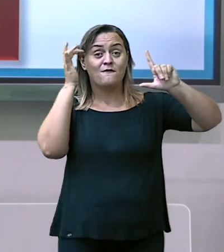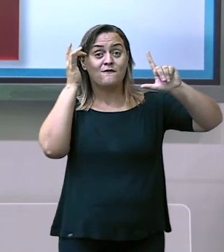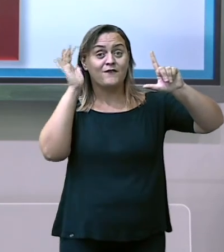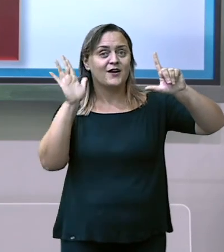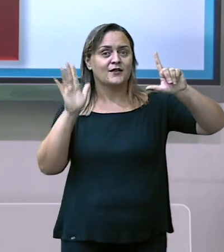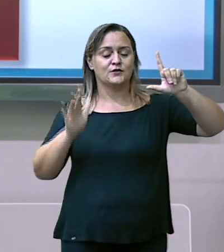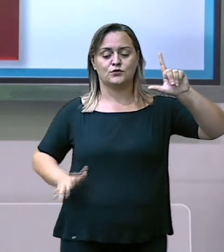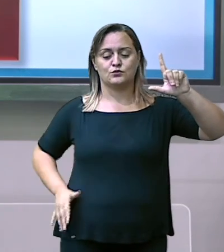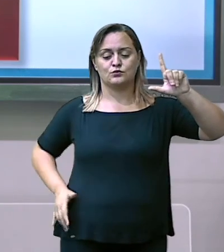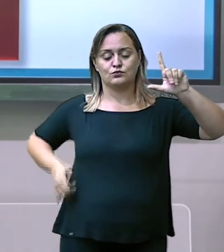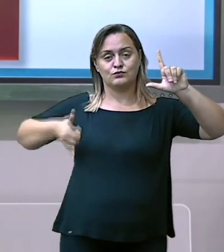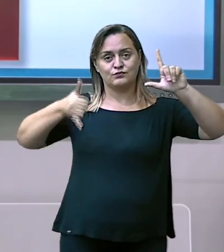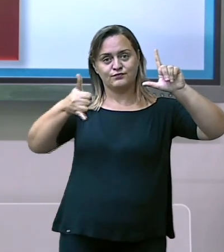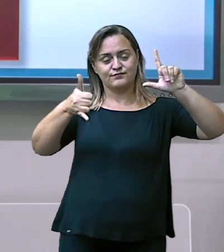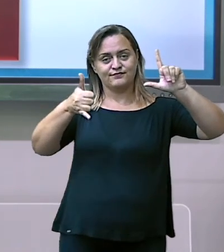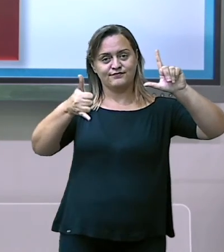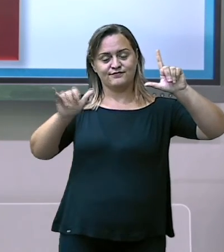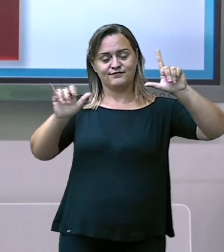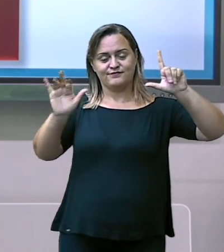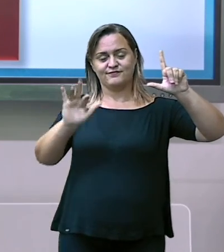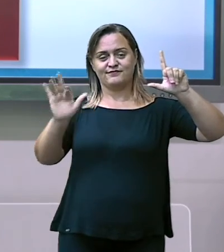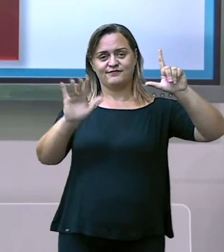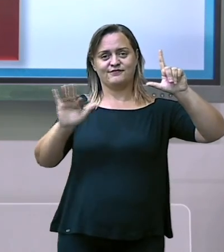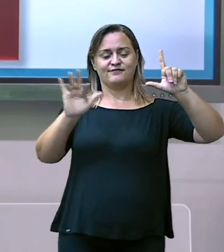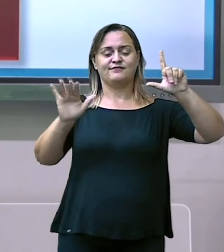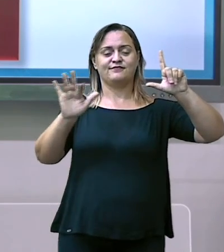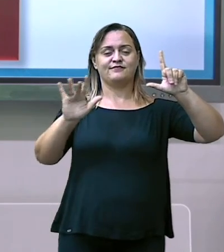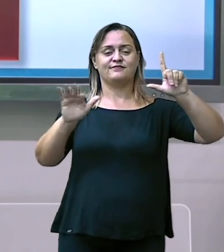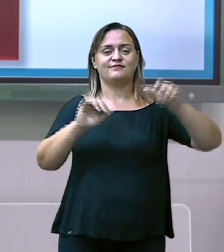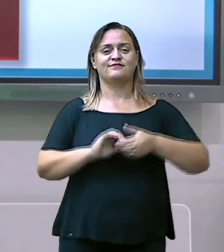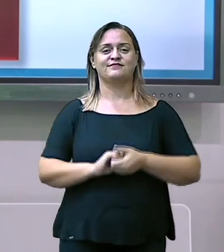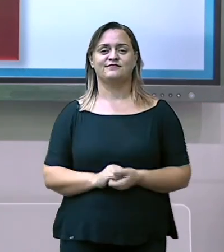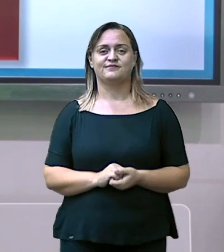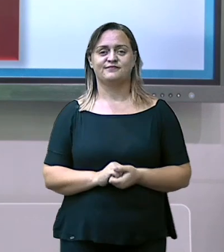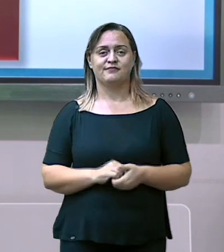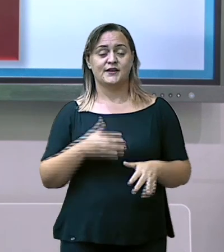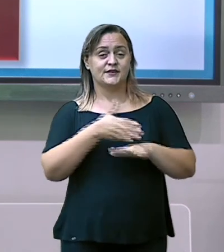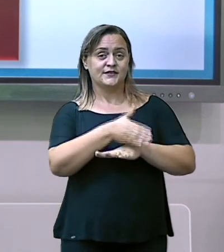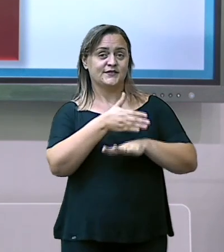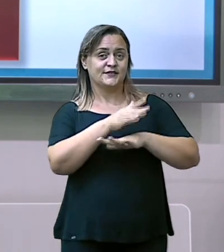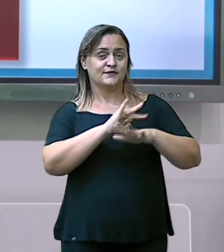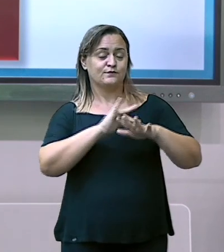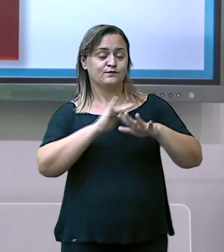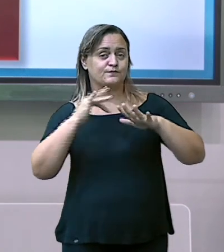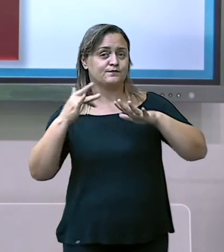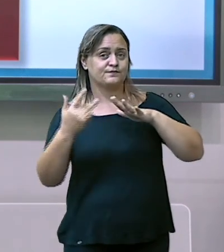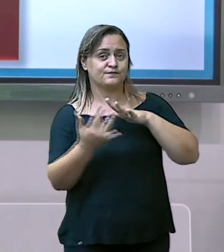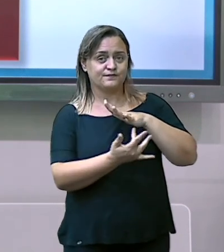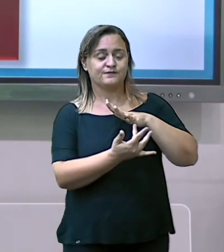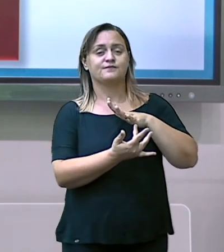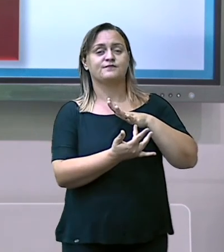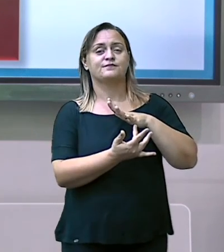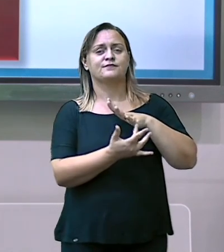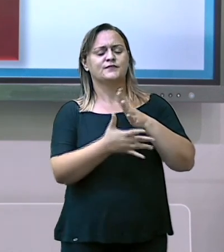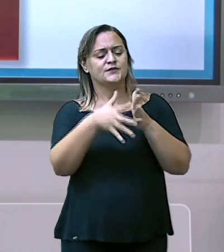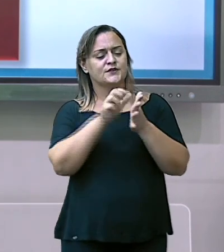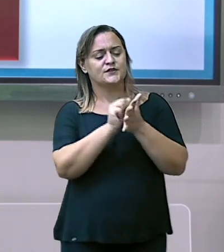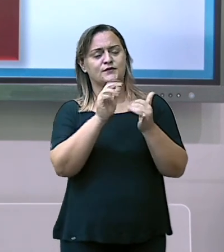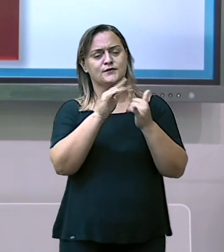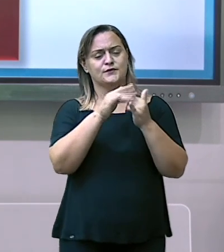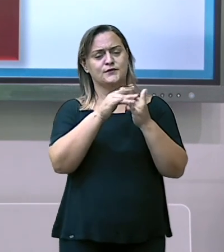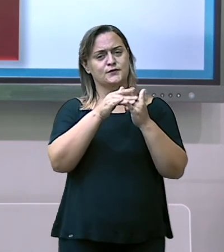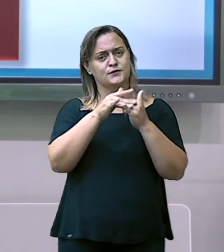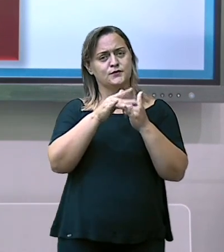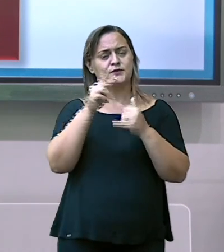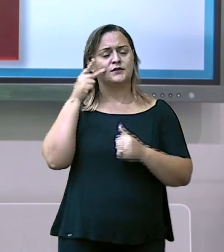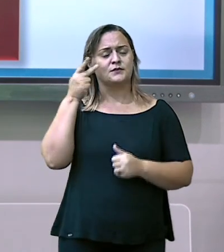para a imagem que aparece no canto da tela. Acesse as nossas redes sociais, se inscreva no nosso